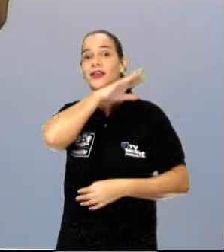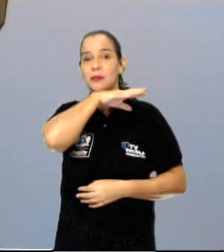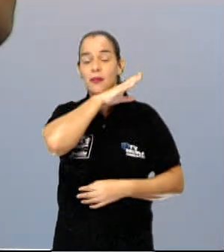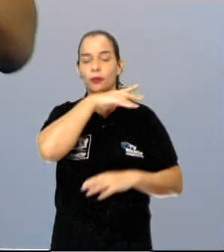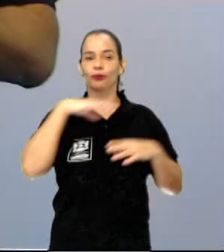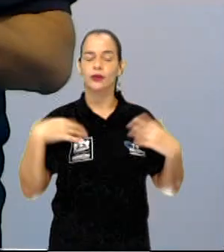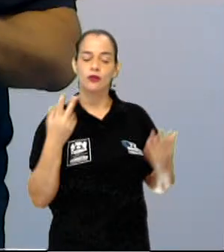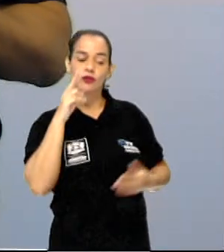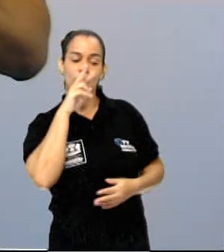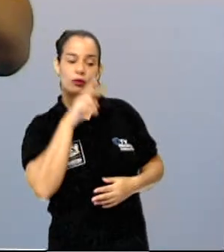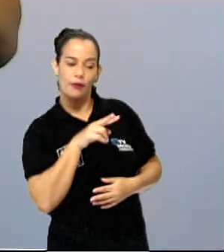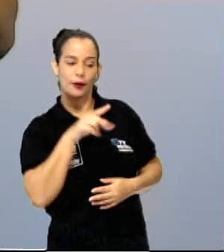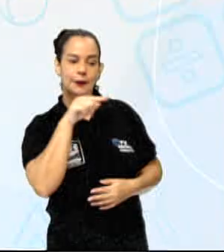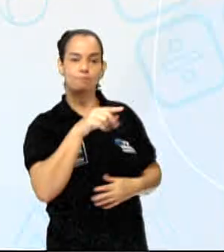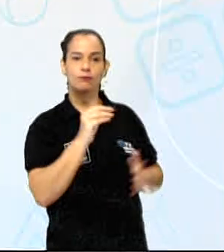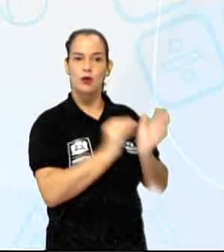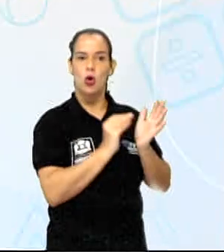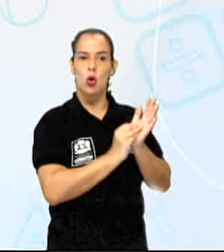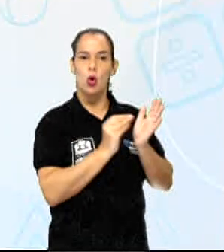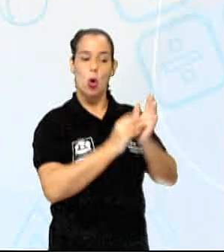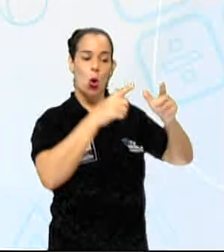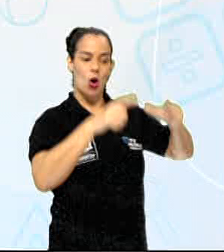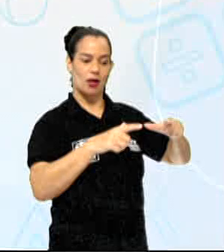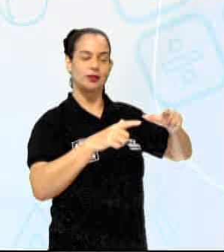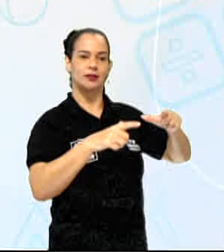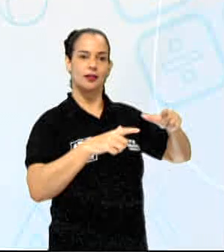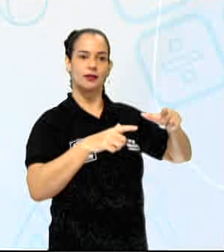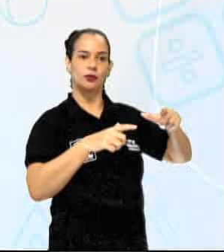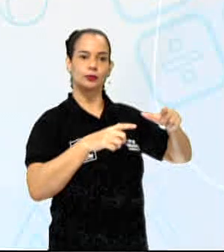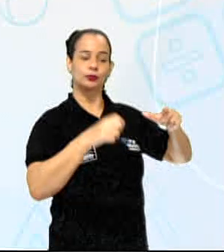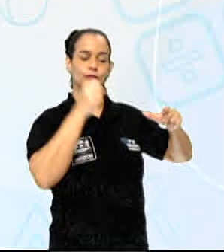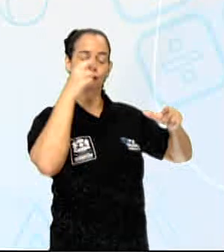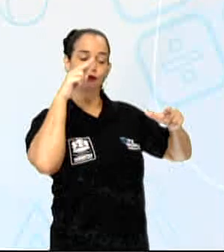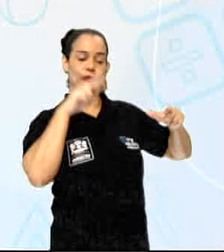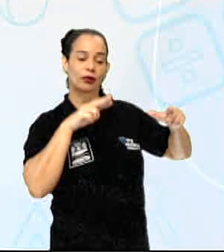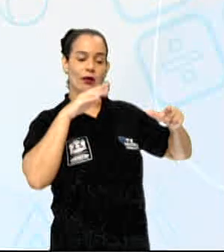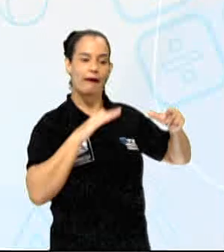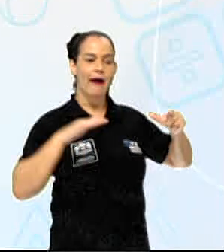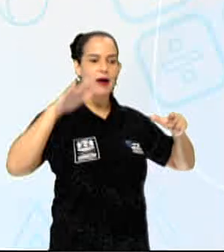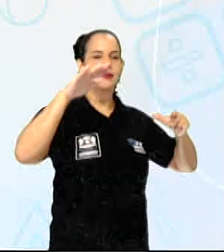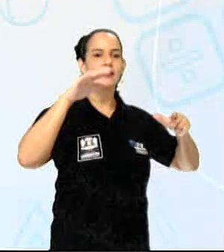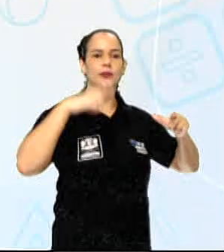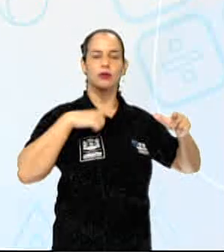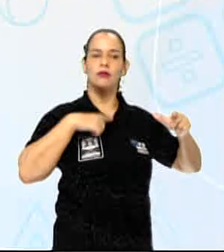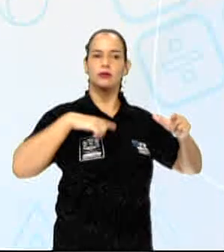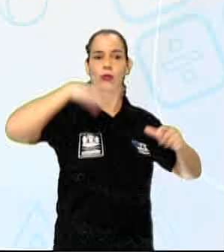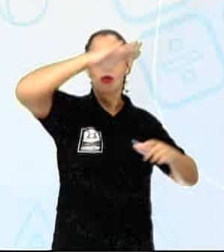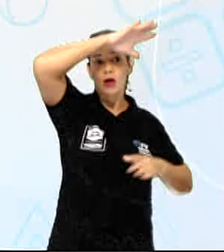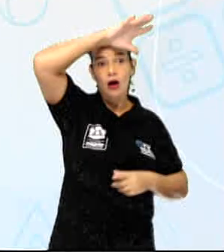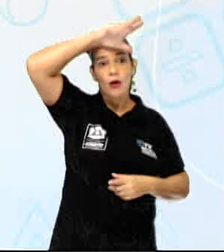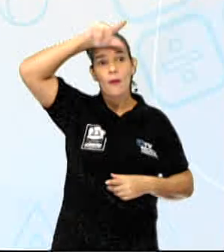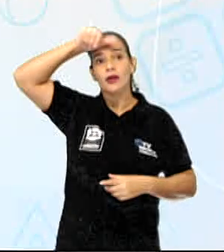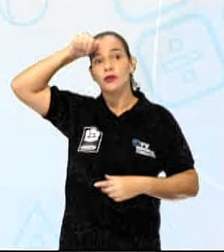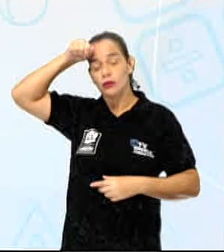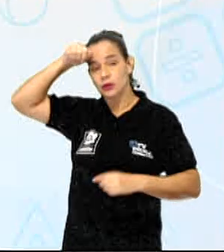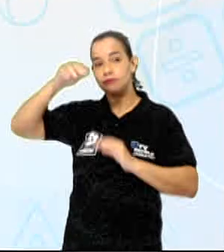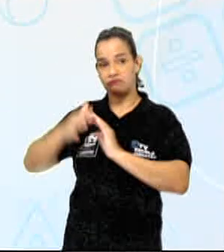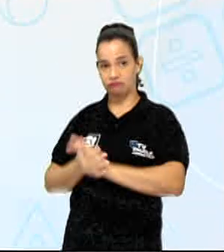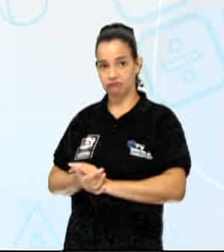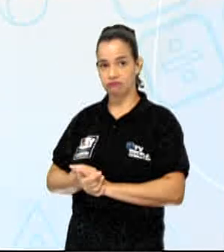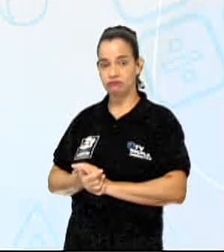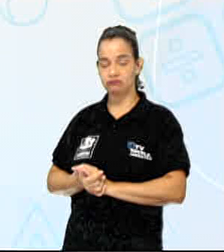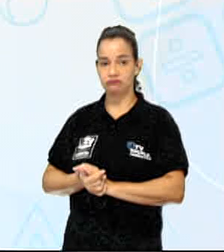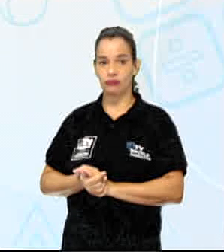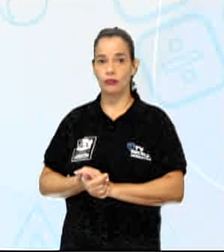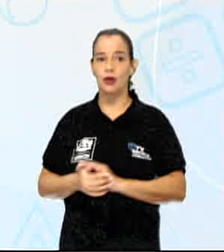Pantanal, que vai colocar na tela, veja, acima do Pantanal, nós temos a região amazônica. Do lado leste,